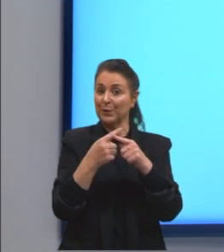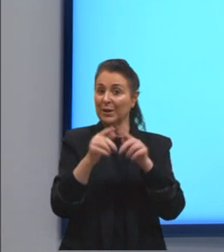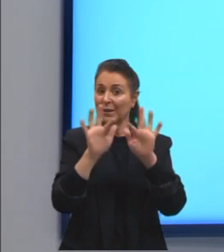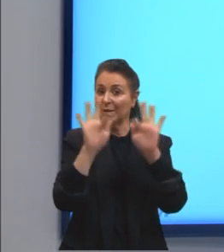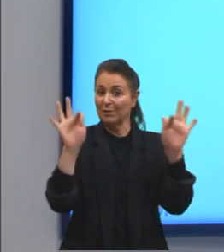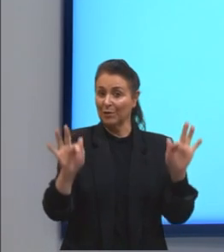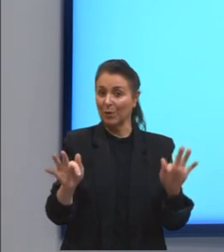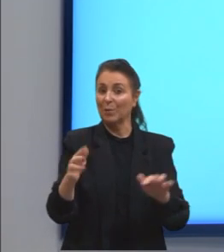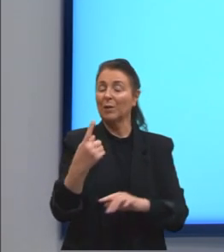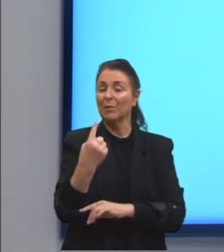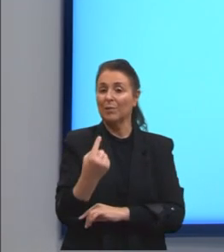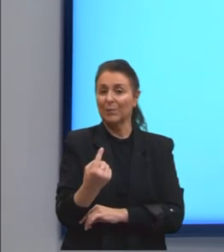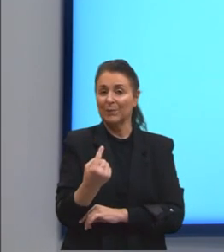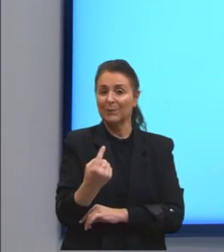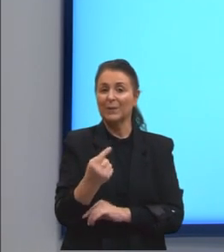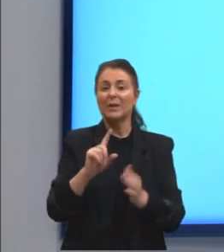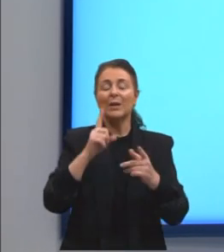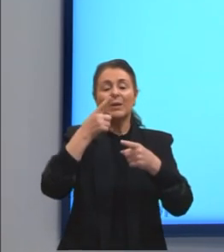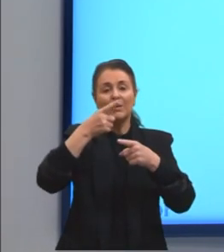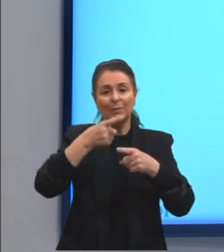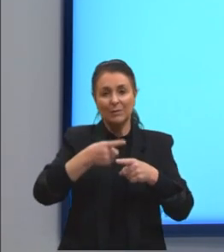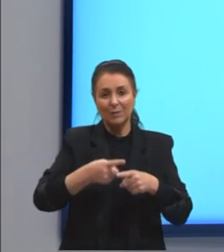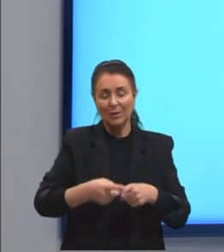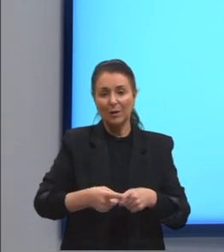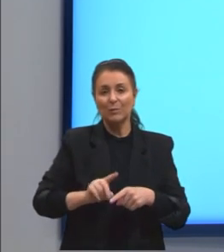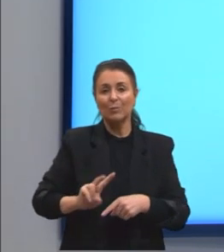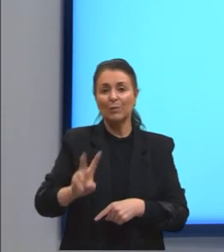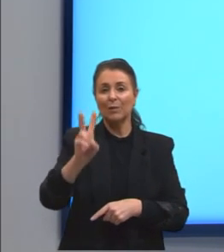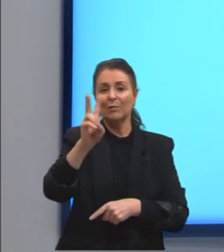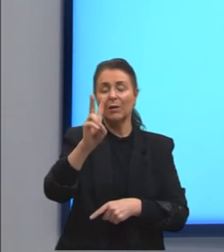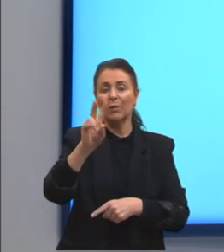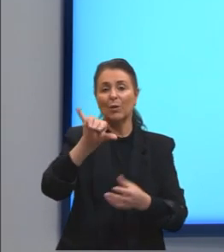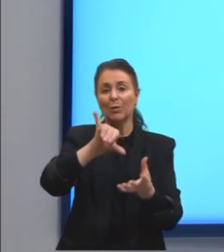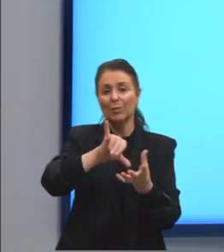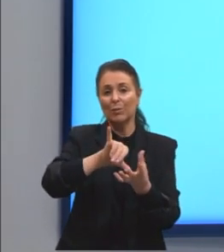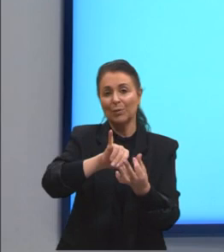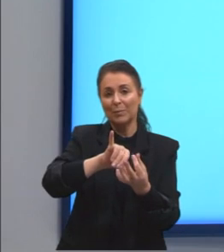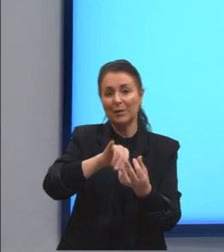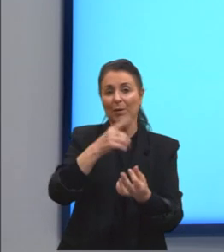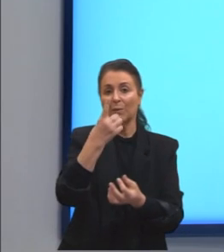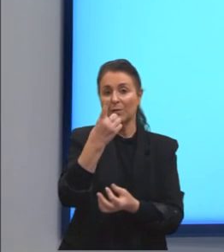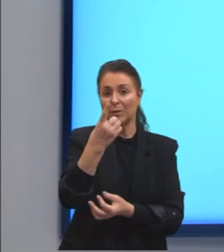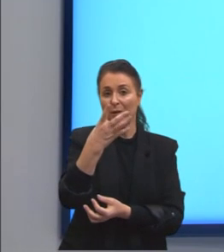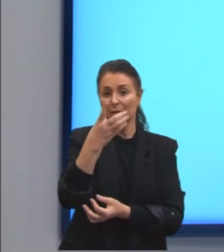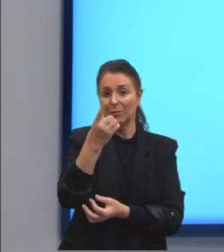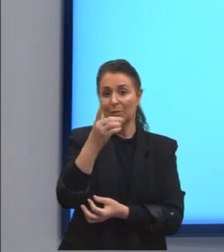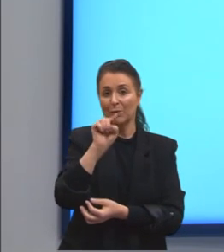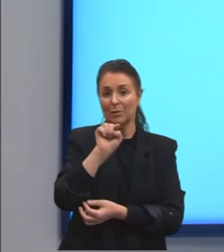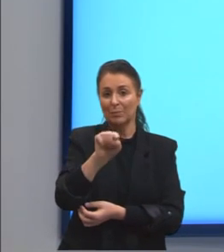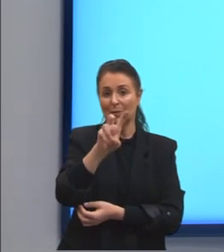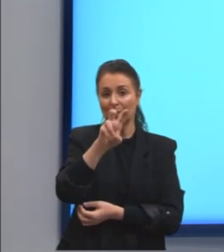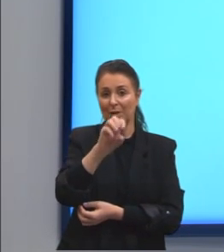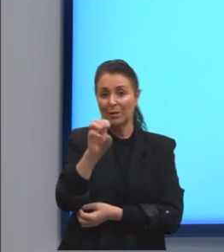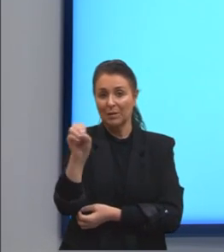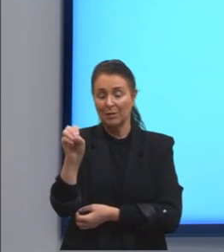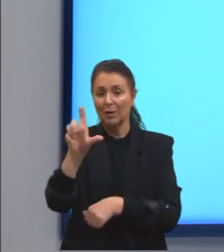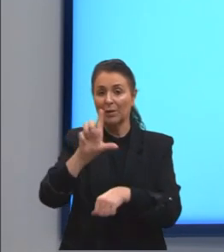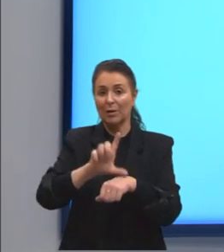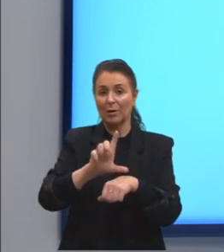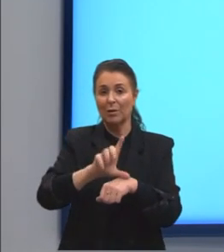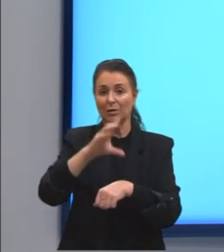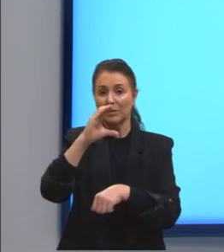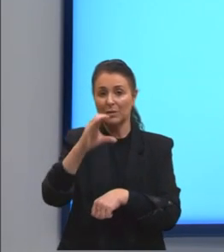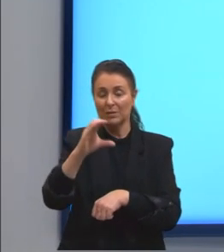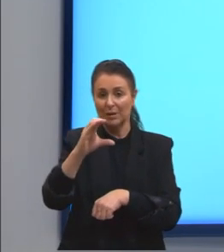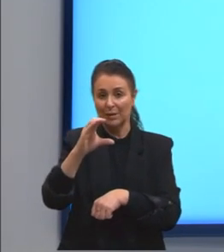ser aquele um. E aí multiplicamos pelo valor do capital de R$ 14.500. Então, na loja C, o